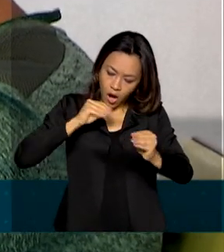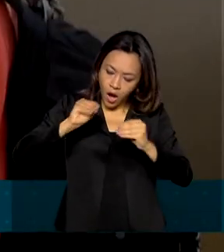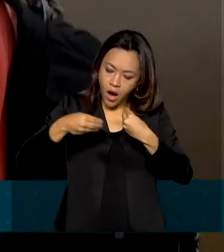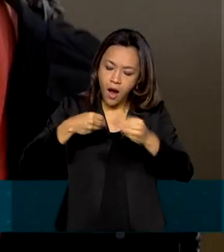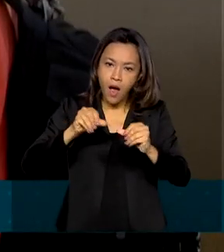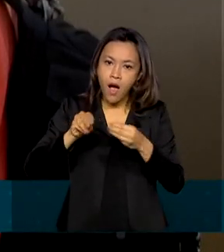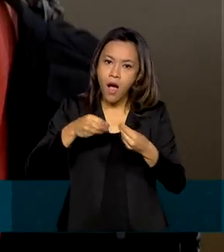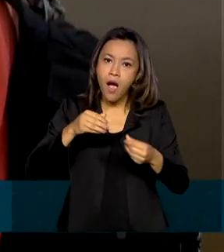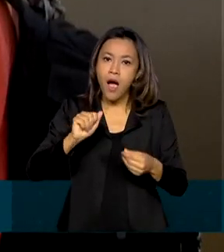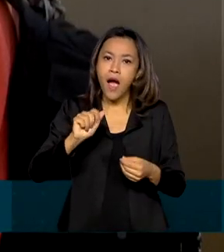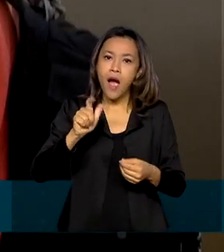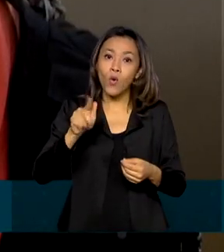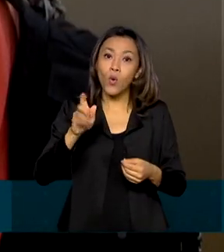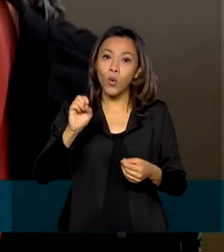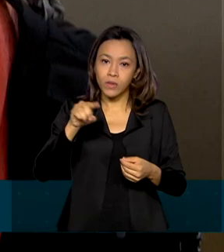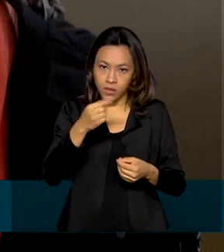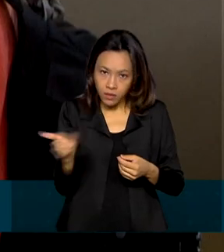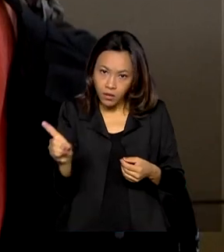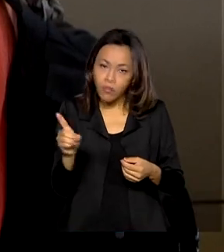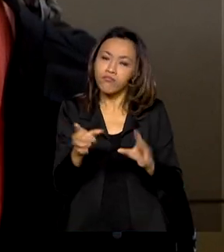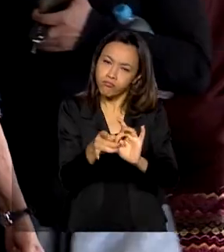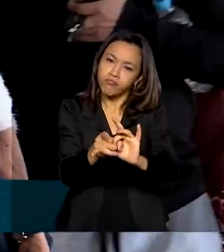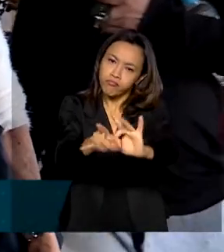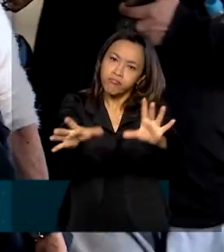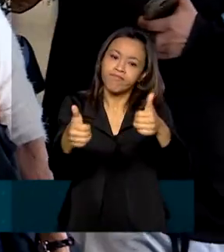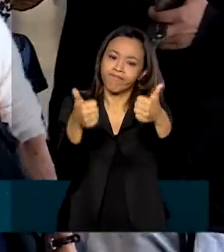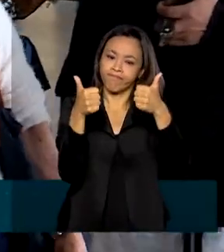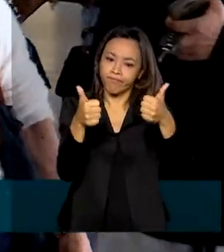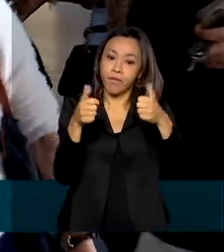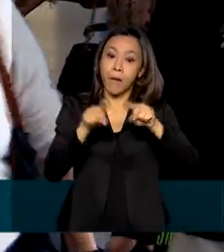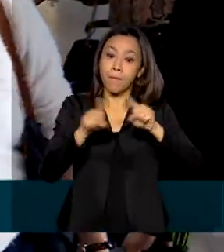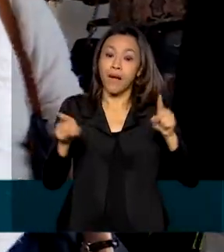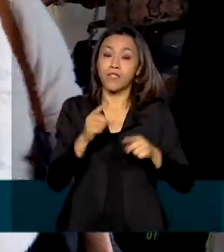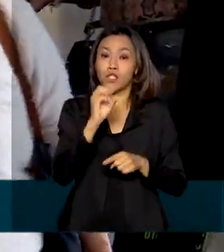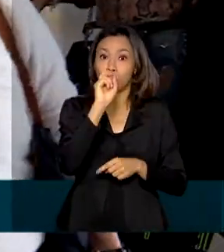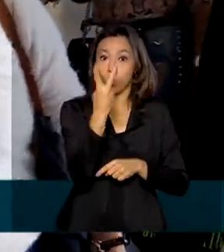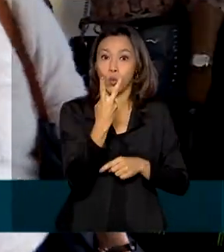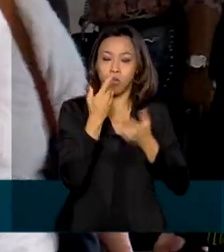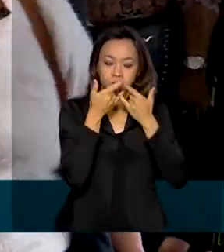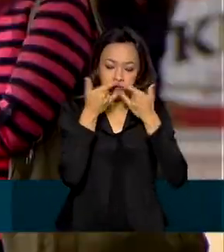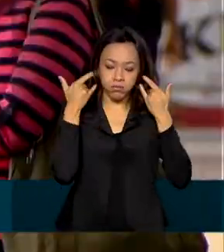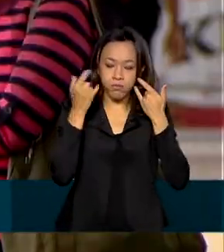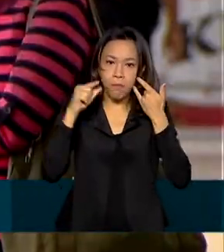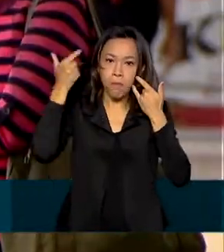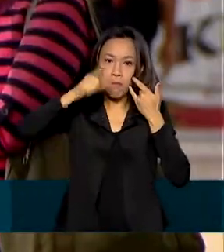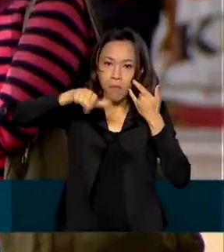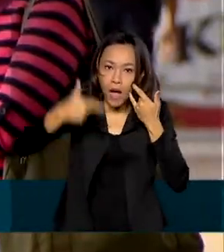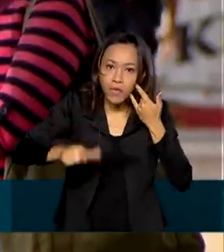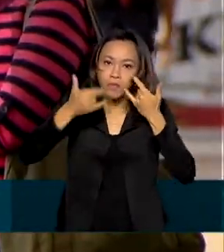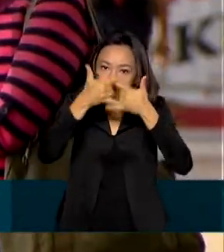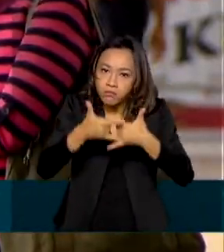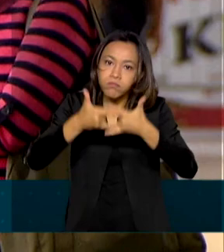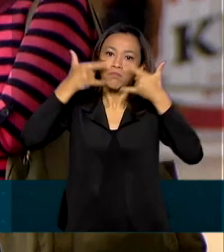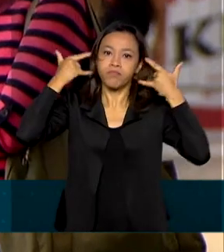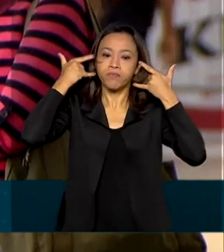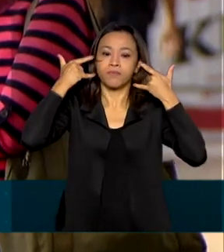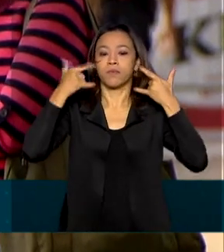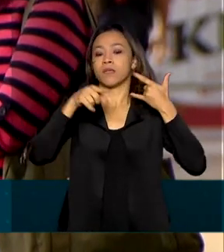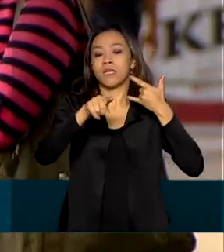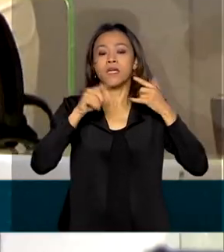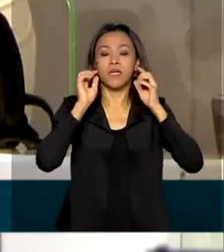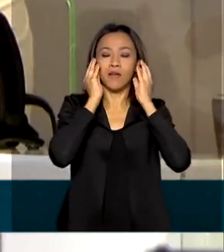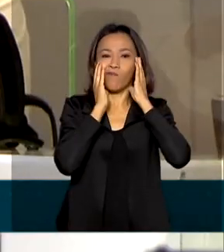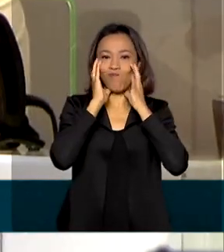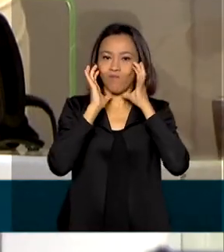tricoline continuam permitidas, mas devem possuir mais de uma camada de proteção e ajuste adequado ao